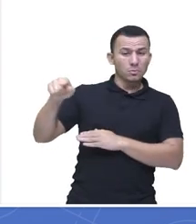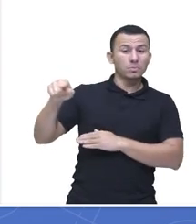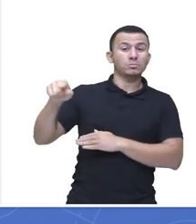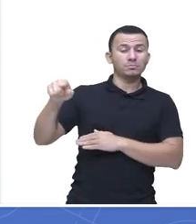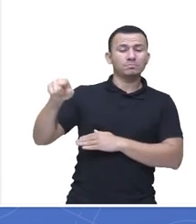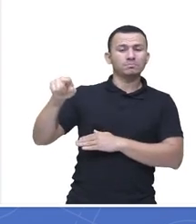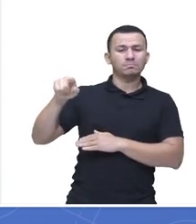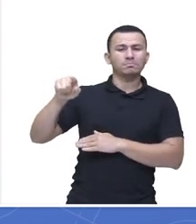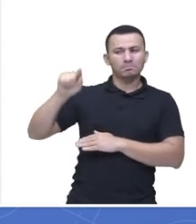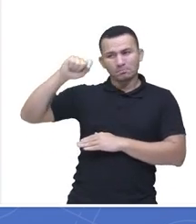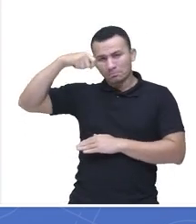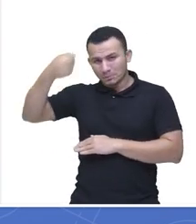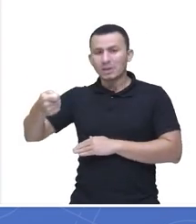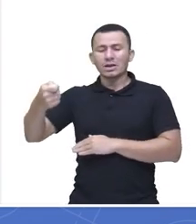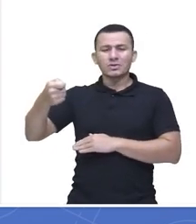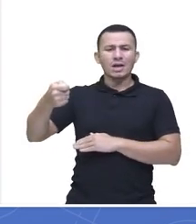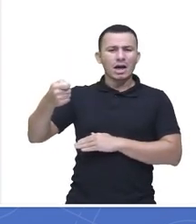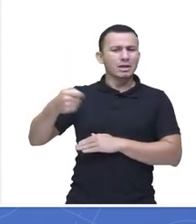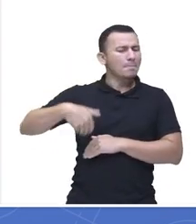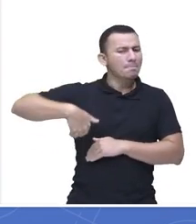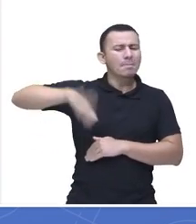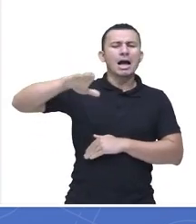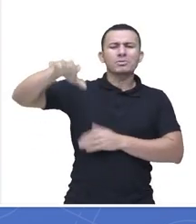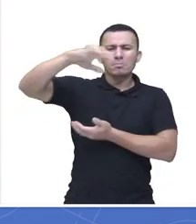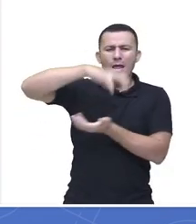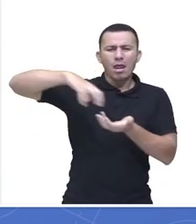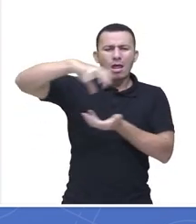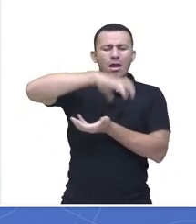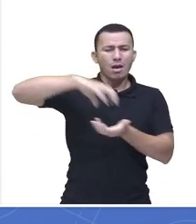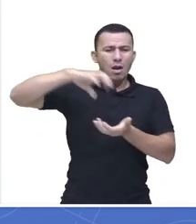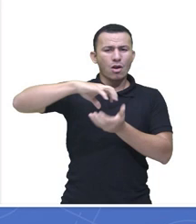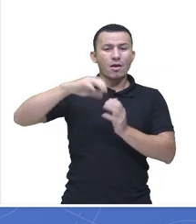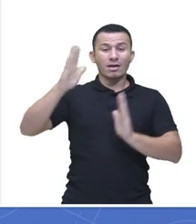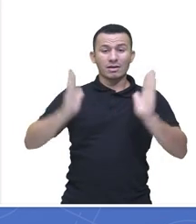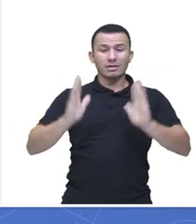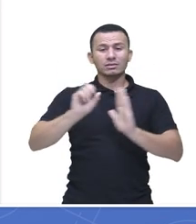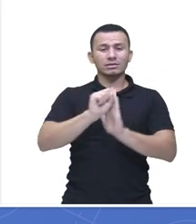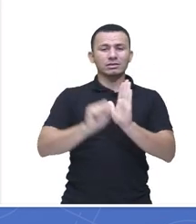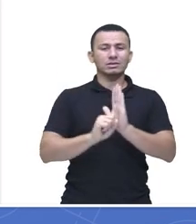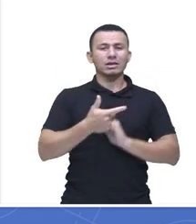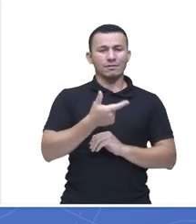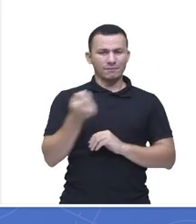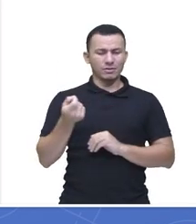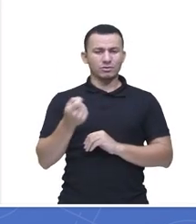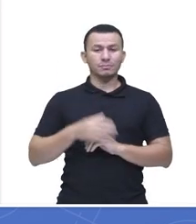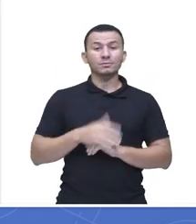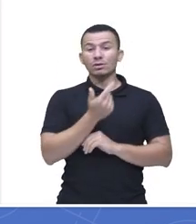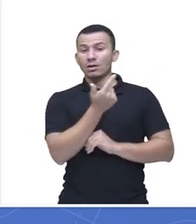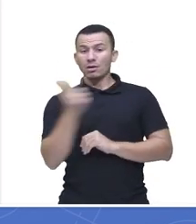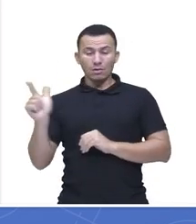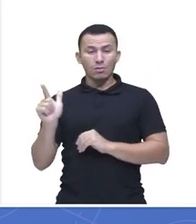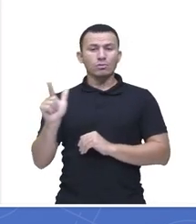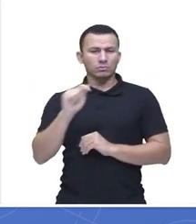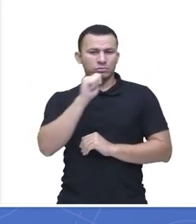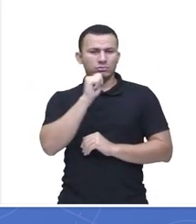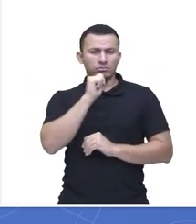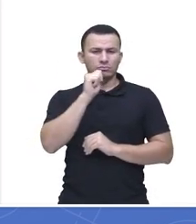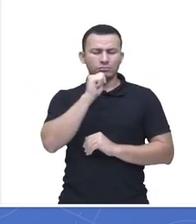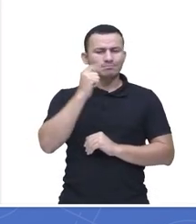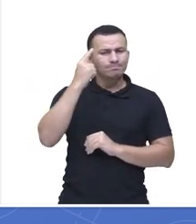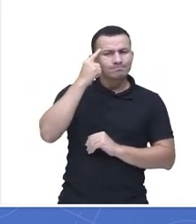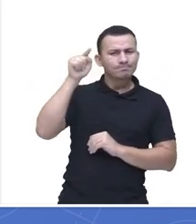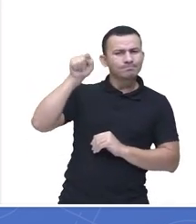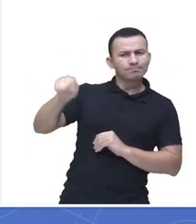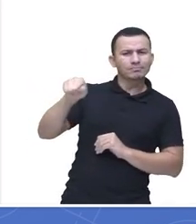reconhecida como a maior revolução ocorrida desde o século XX. Outros, porém, assanciam-na